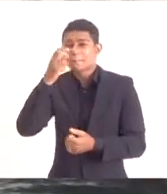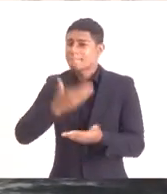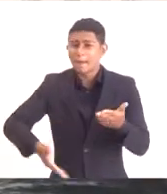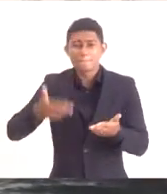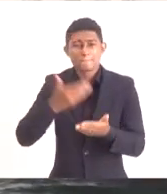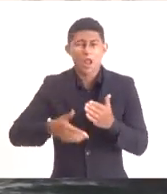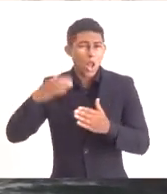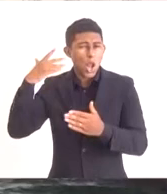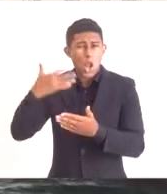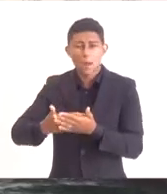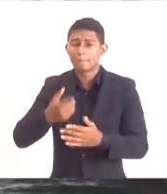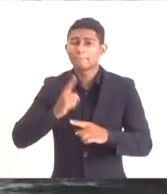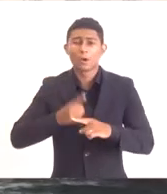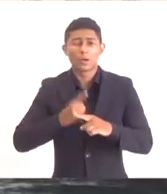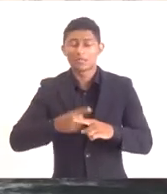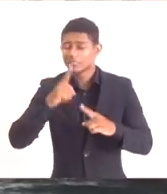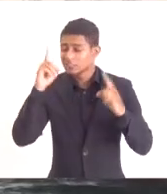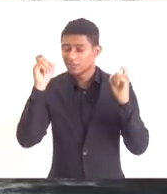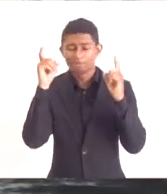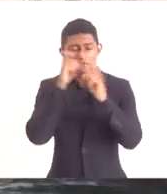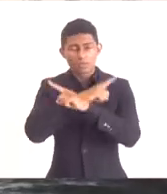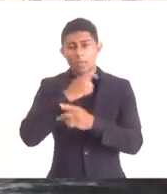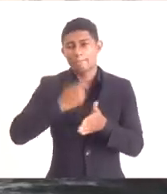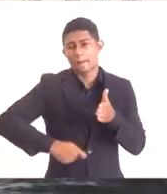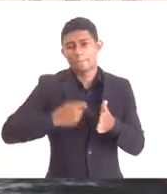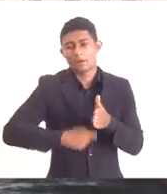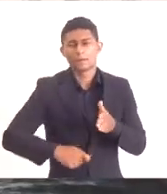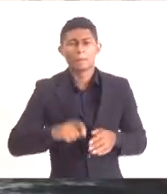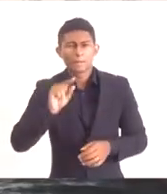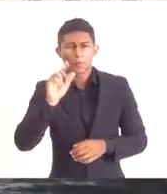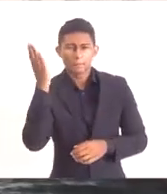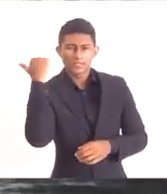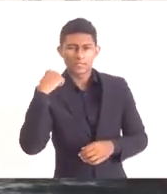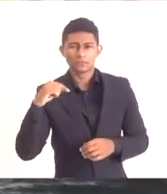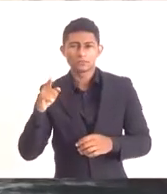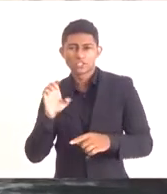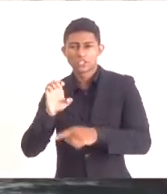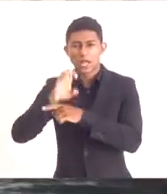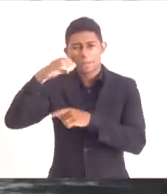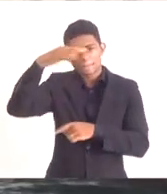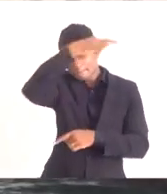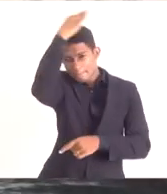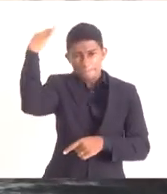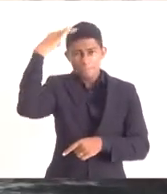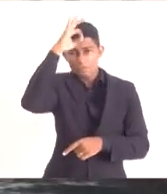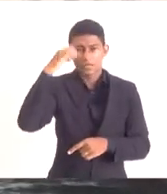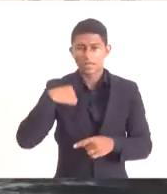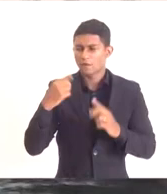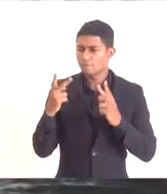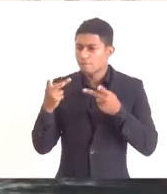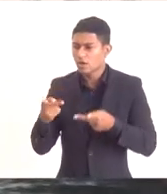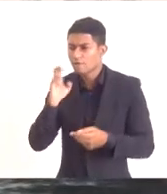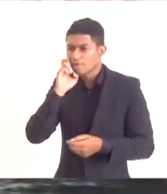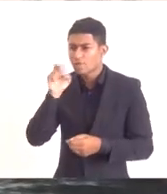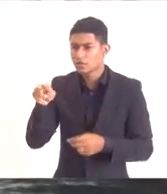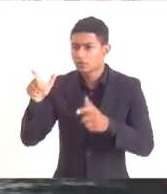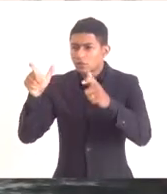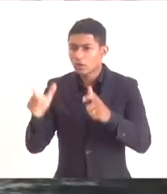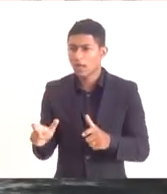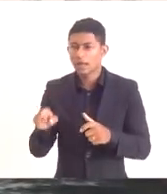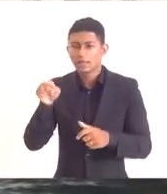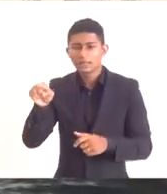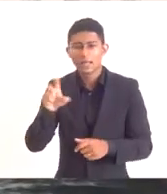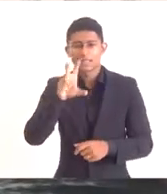dessa dificuldade. Tive recentemente no Espírito Santo, vi um galpão enorme com 50 mil